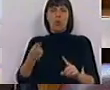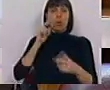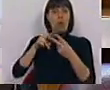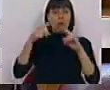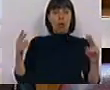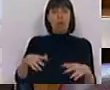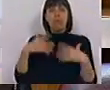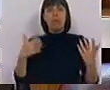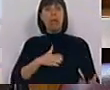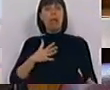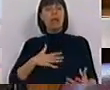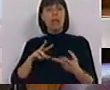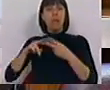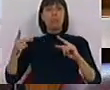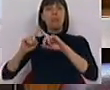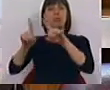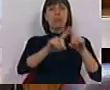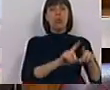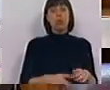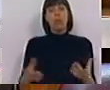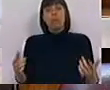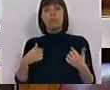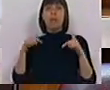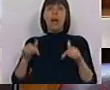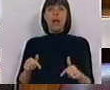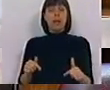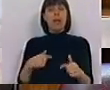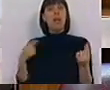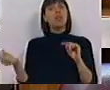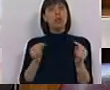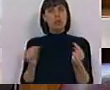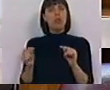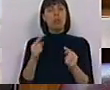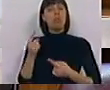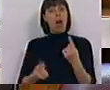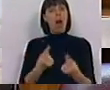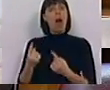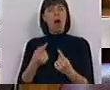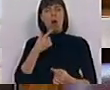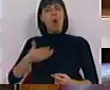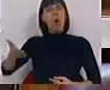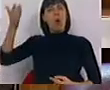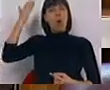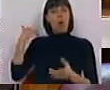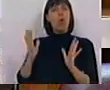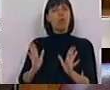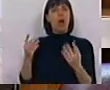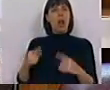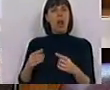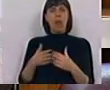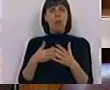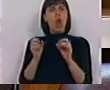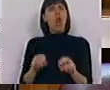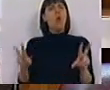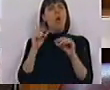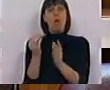municípios ou para as entidades intermunicipais. E que nós estávamos aqui a discutir algo que há muito já existe e que não tem nada